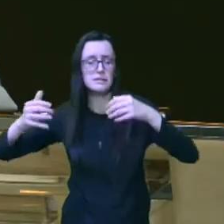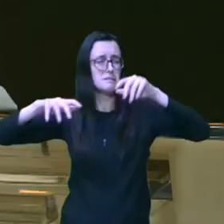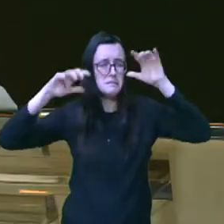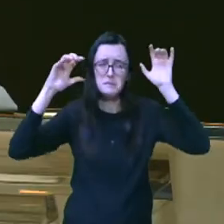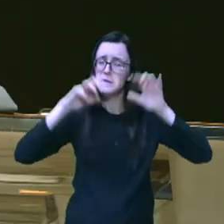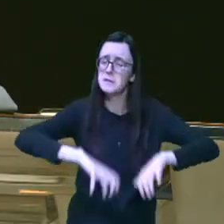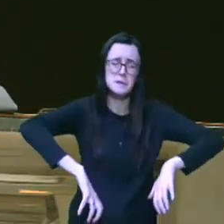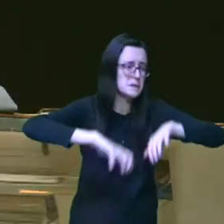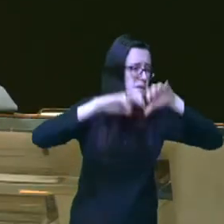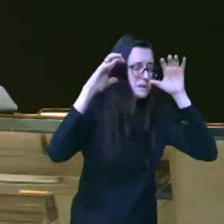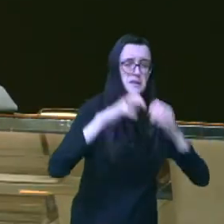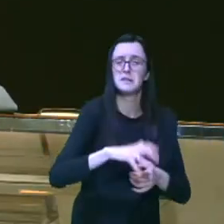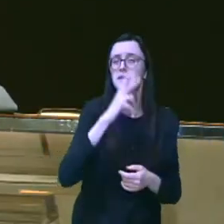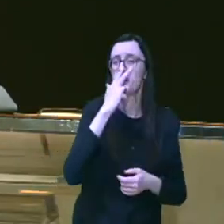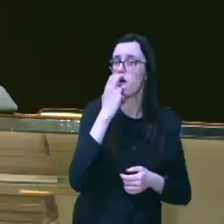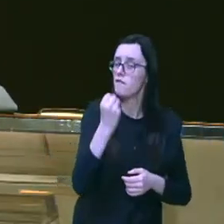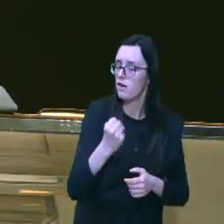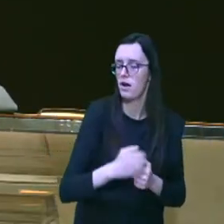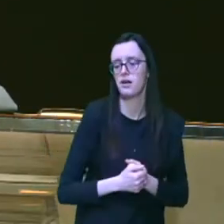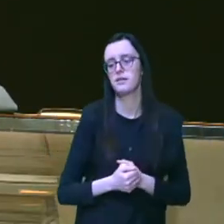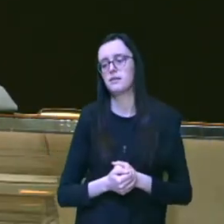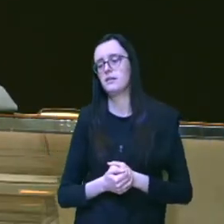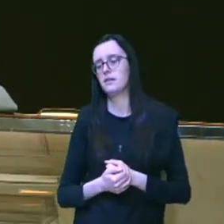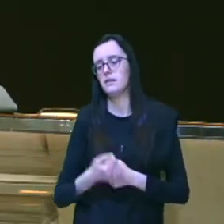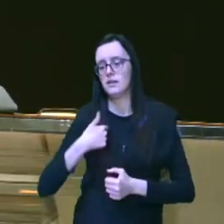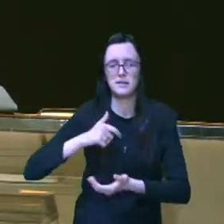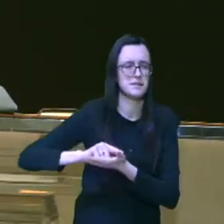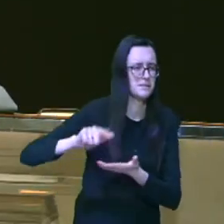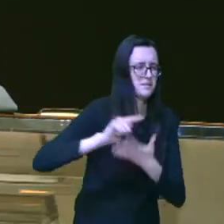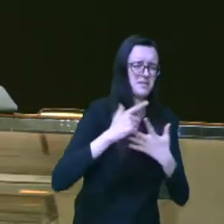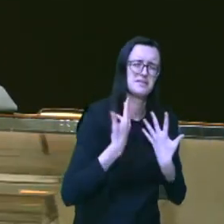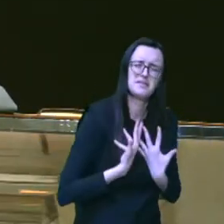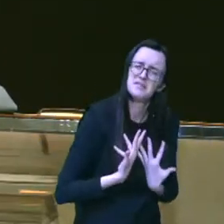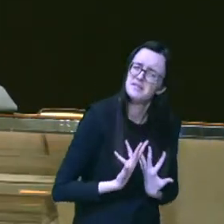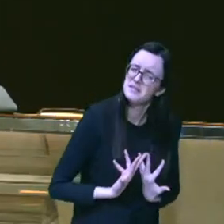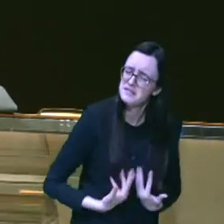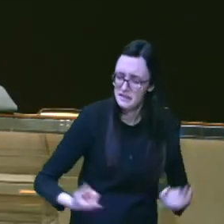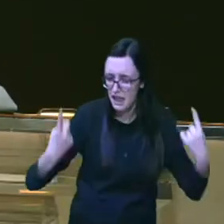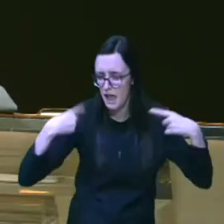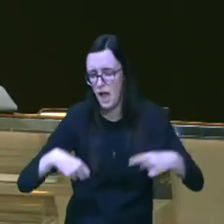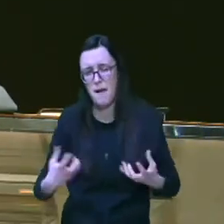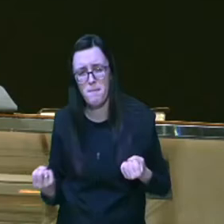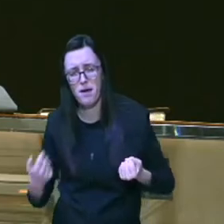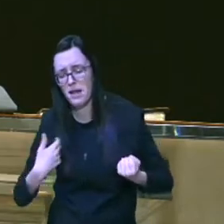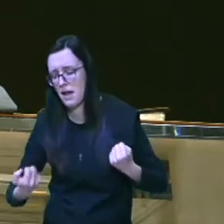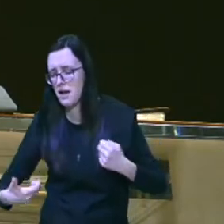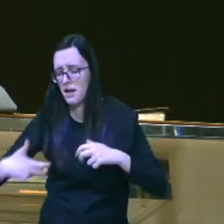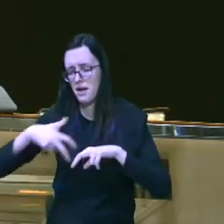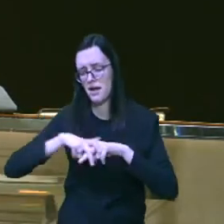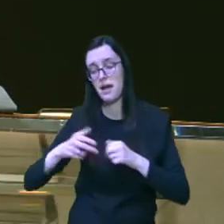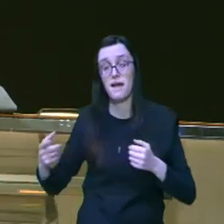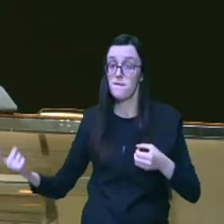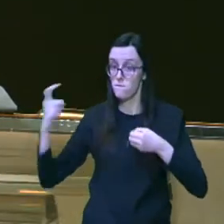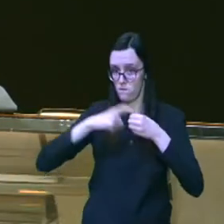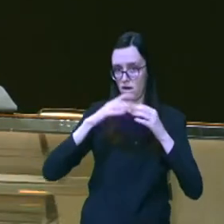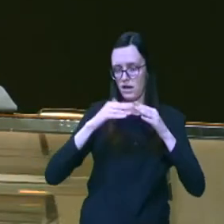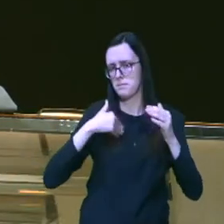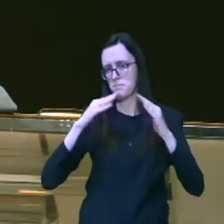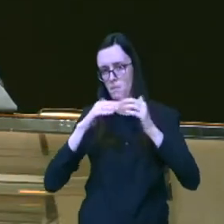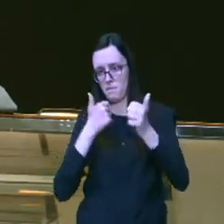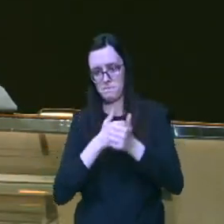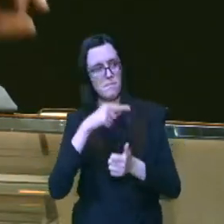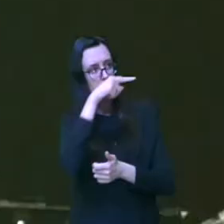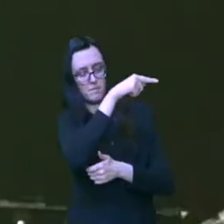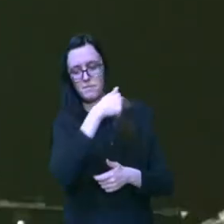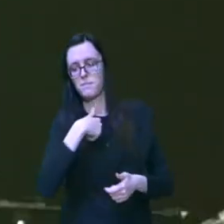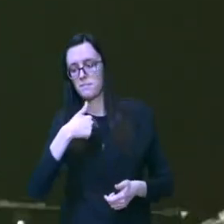muito forte e eu terminei de limpar cansado todo molhado entrei no carro estou voltando pra casa eu moro aqui perto